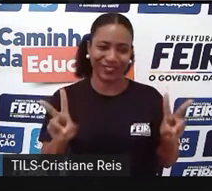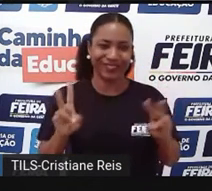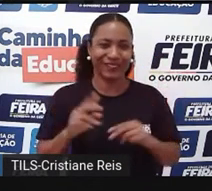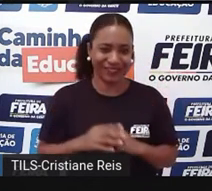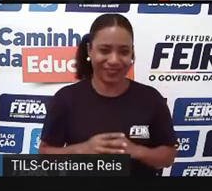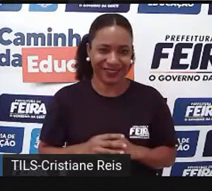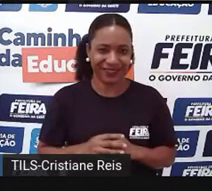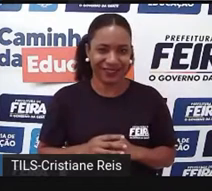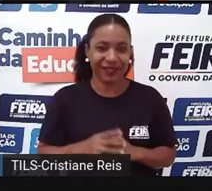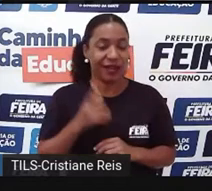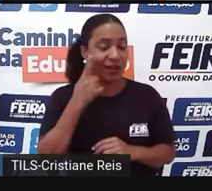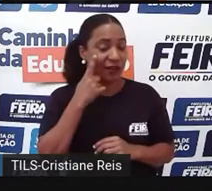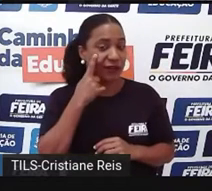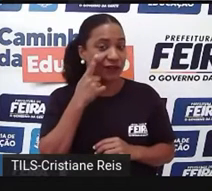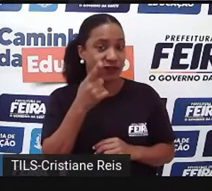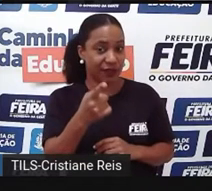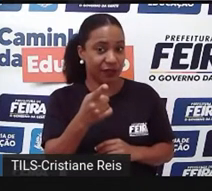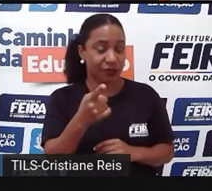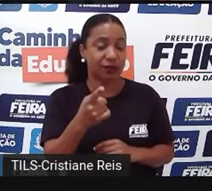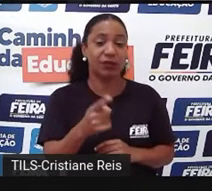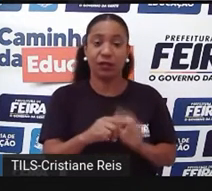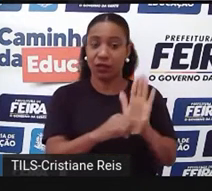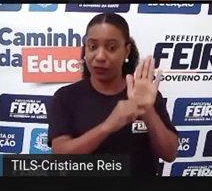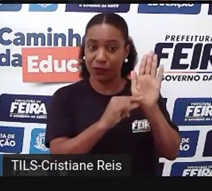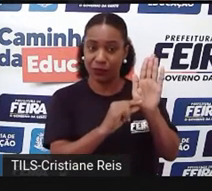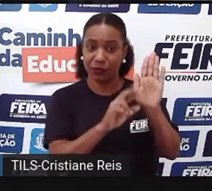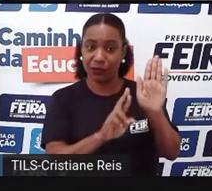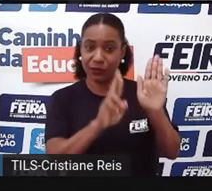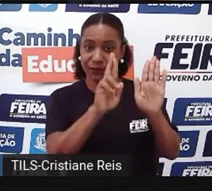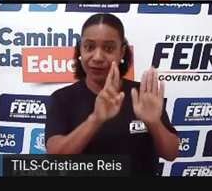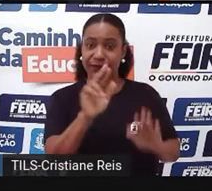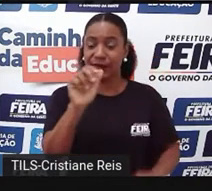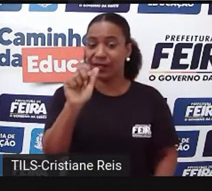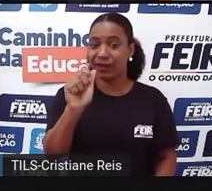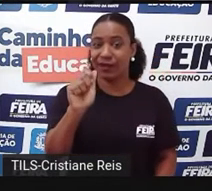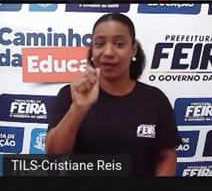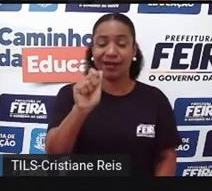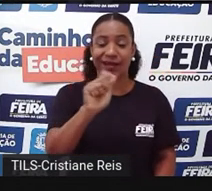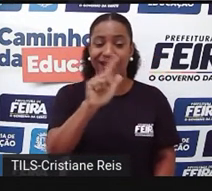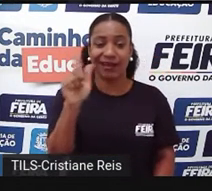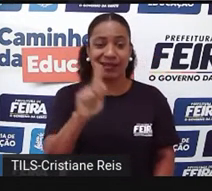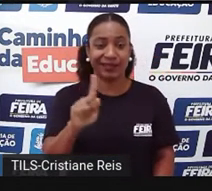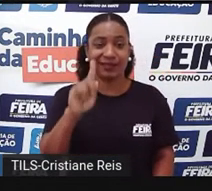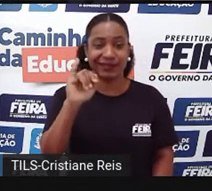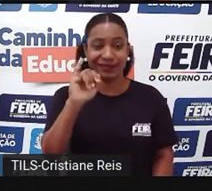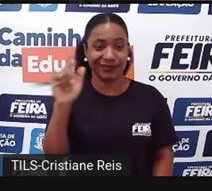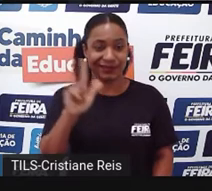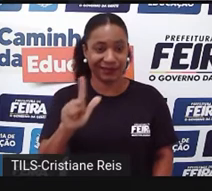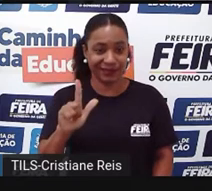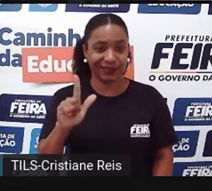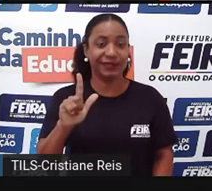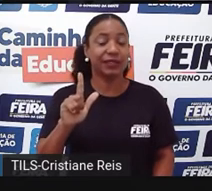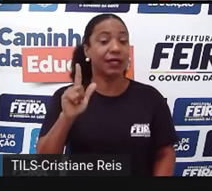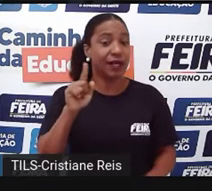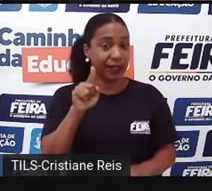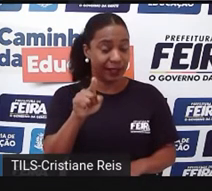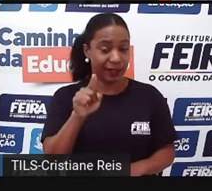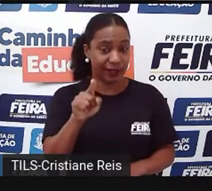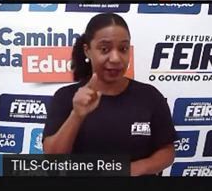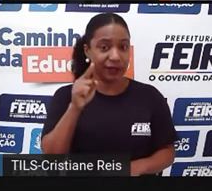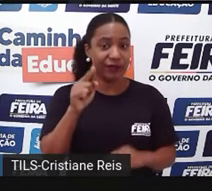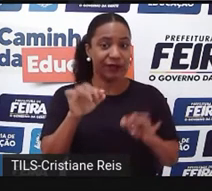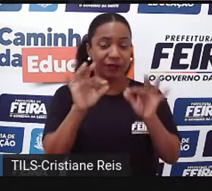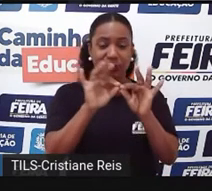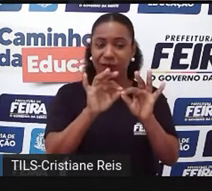essa é uma classificação de Aziz e Abissabir, né, e ele desprezou o nível altimétrico. Quando ele